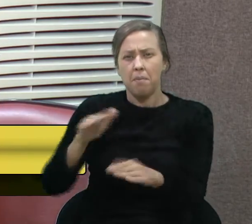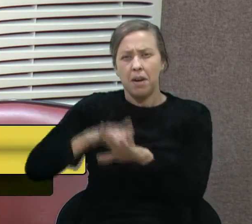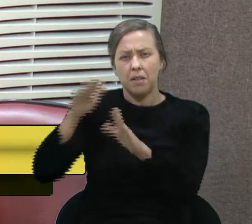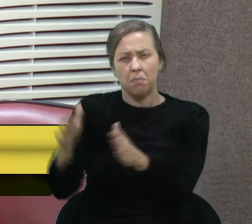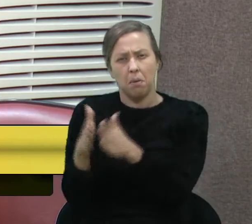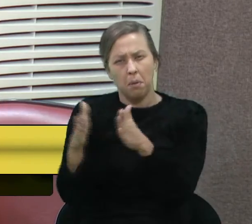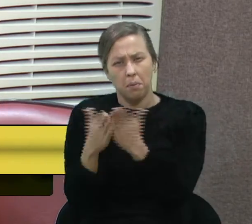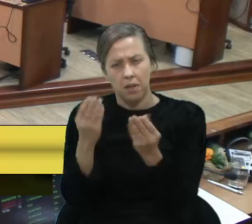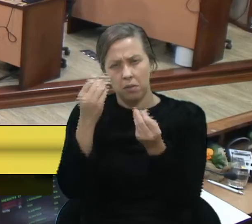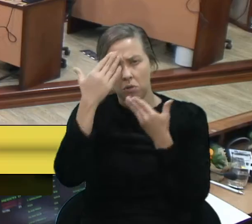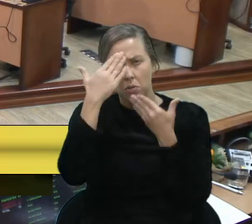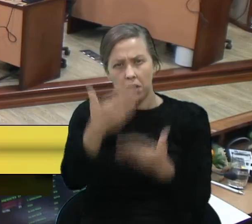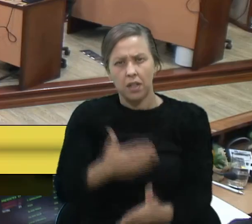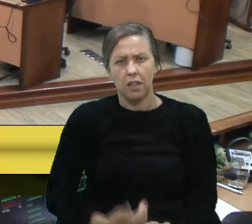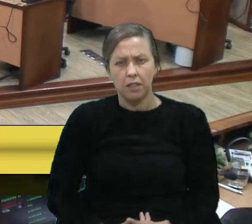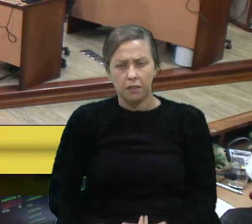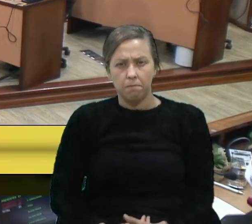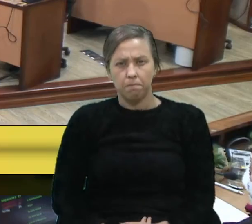Muito obrigada.